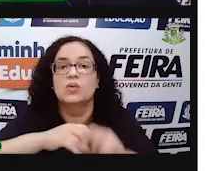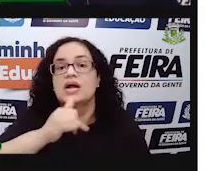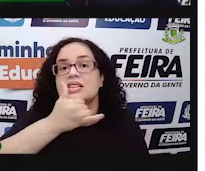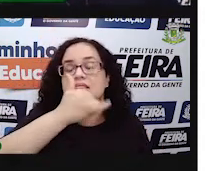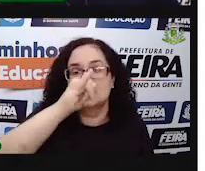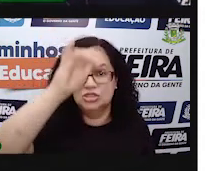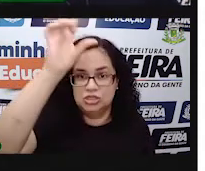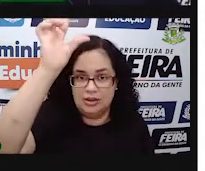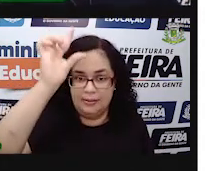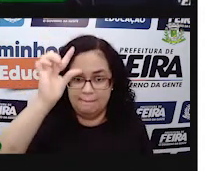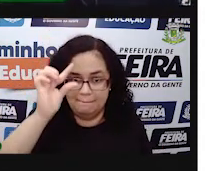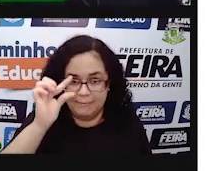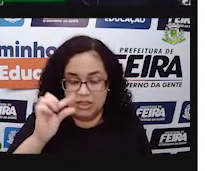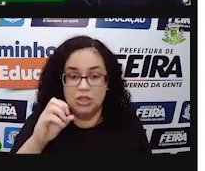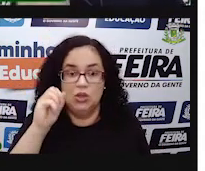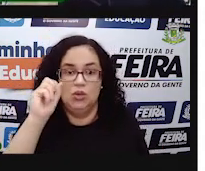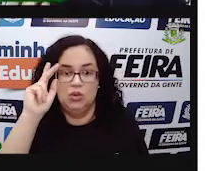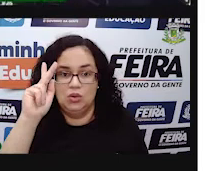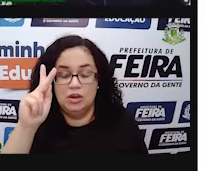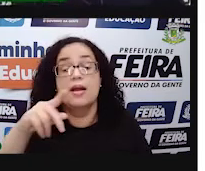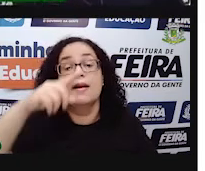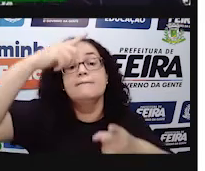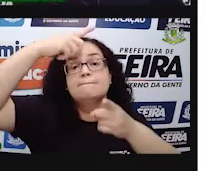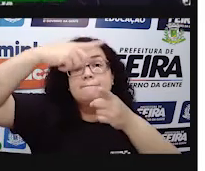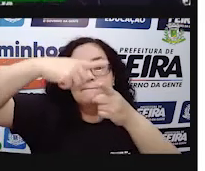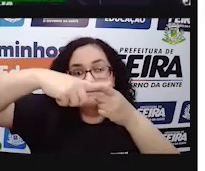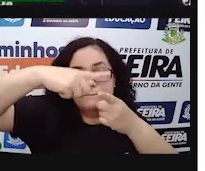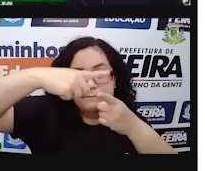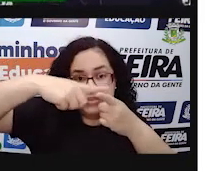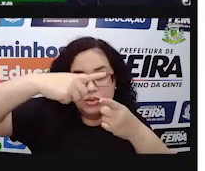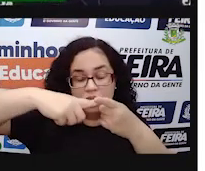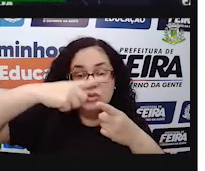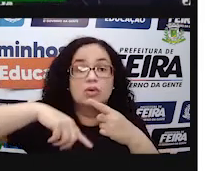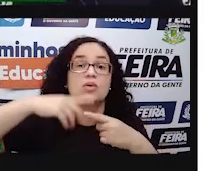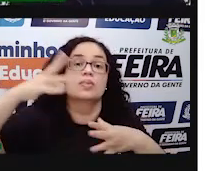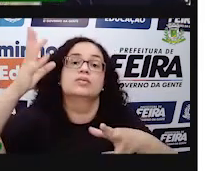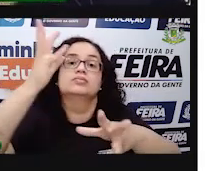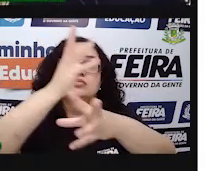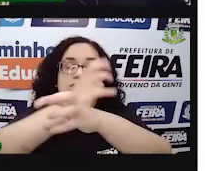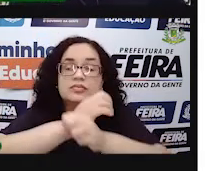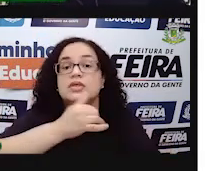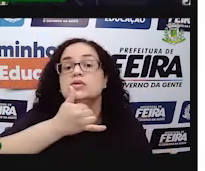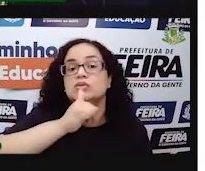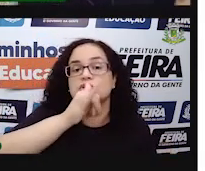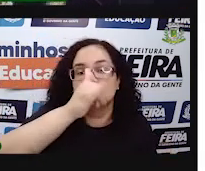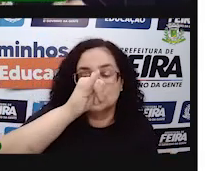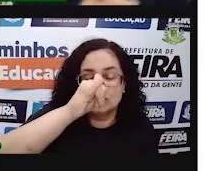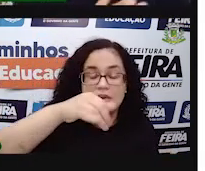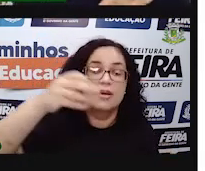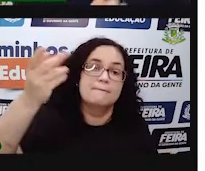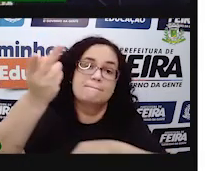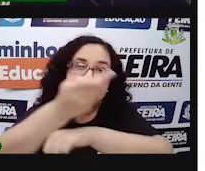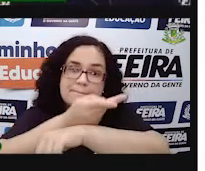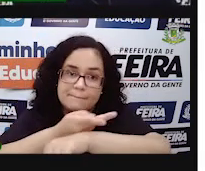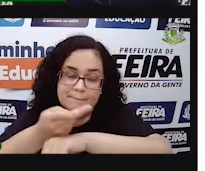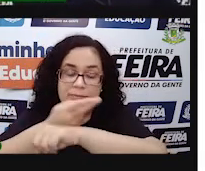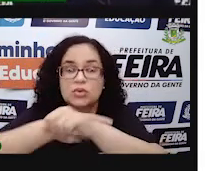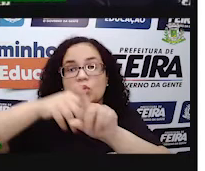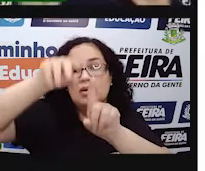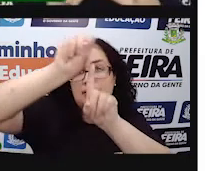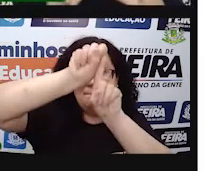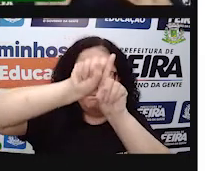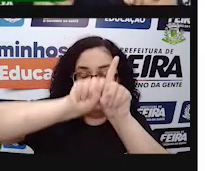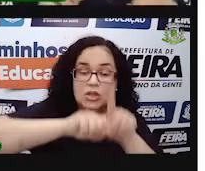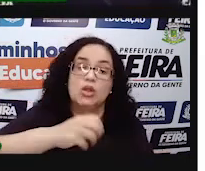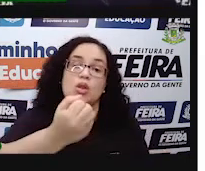exemplo, qual foi o mês que o consumo de energia foi menor? Certo? E por quê? Aí você olha na conta de luz da sua